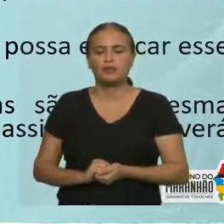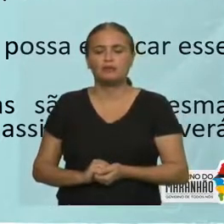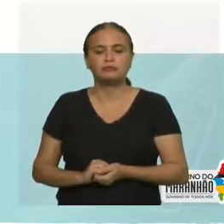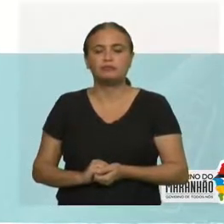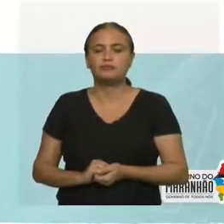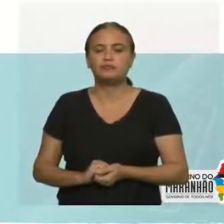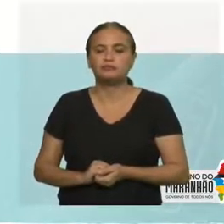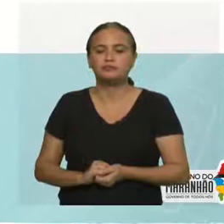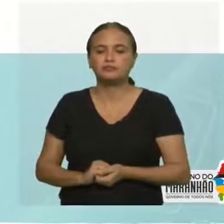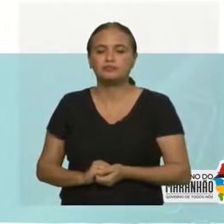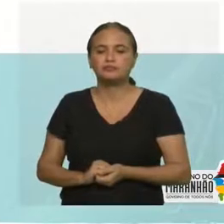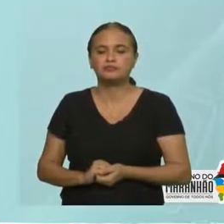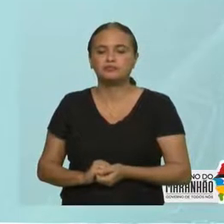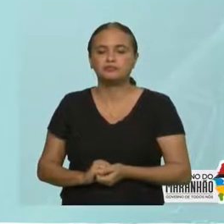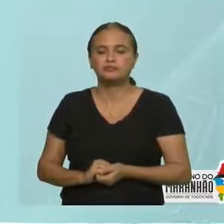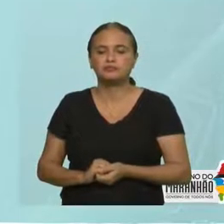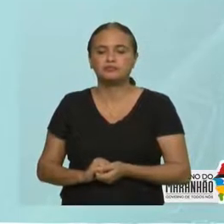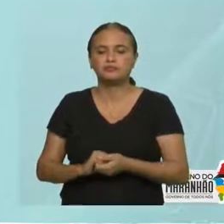ok?